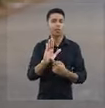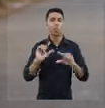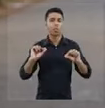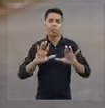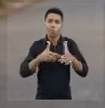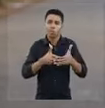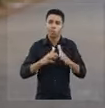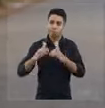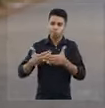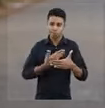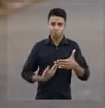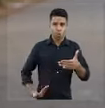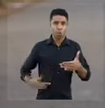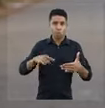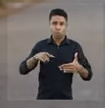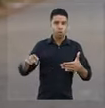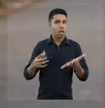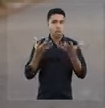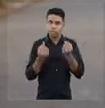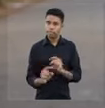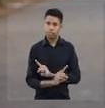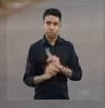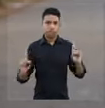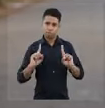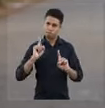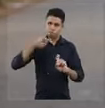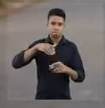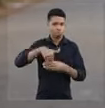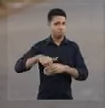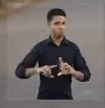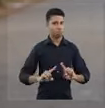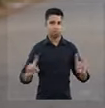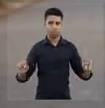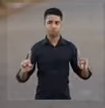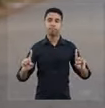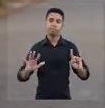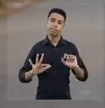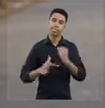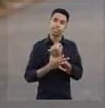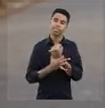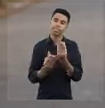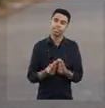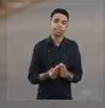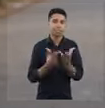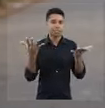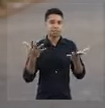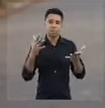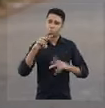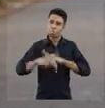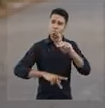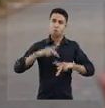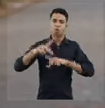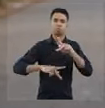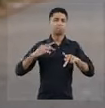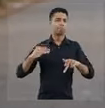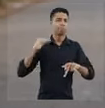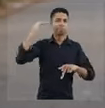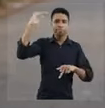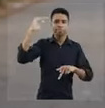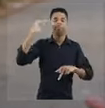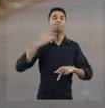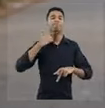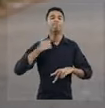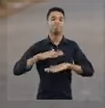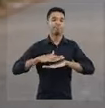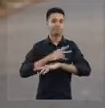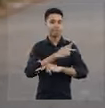deixam claro que os órgãos públicos não irão tolerar E nem chancelar a prática de atos de assédio eleitoral Garantindo assim a soberania do